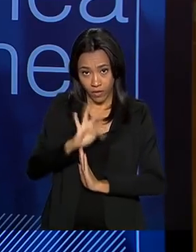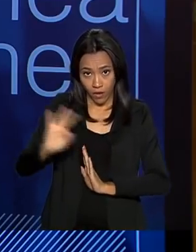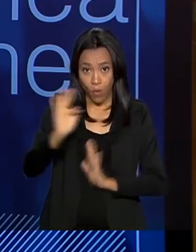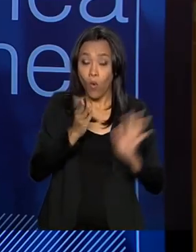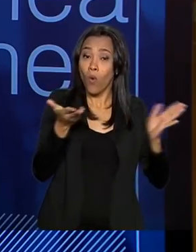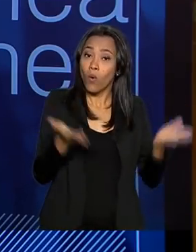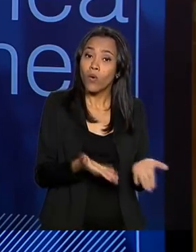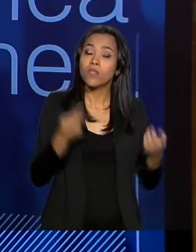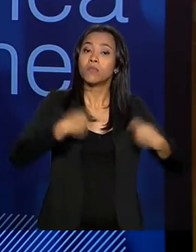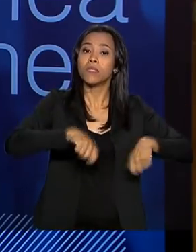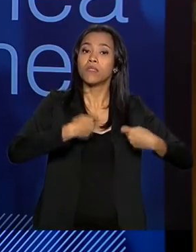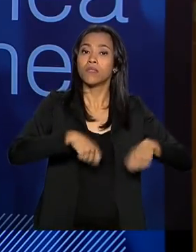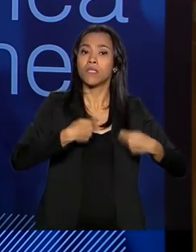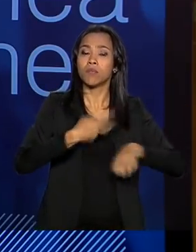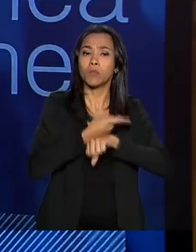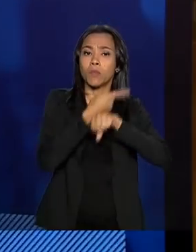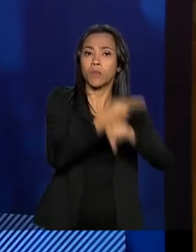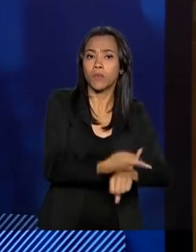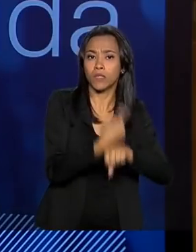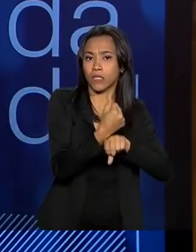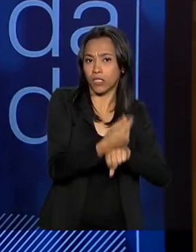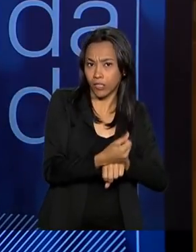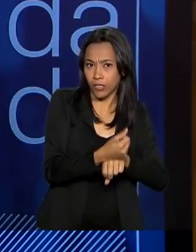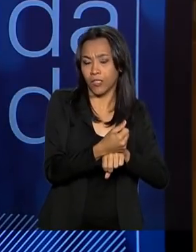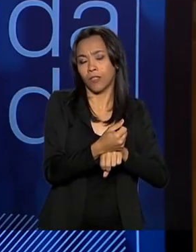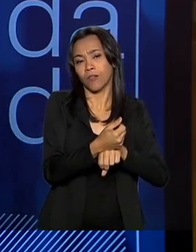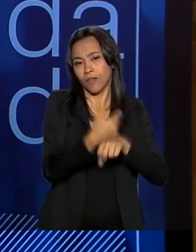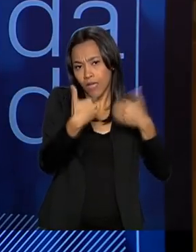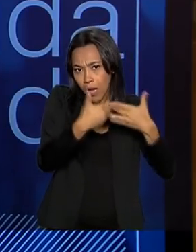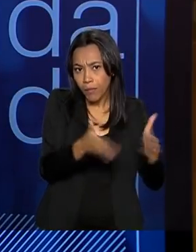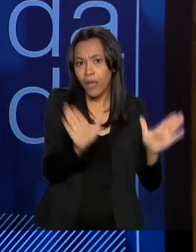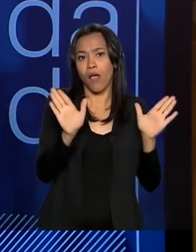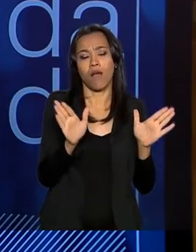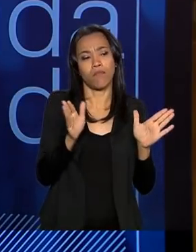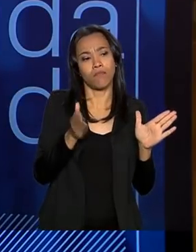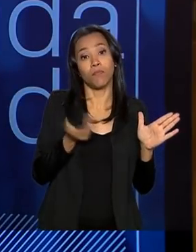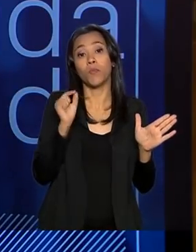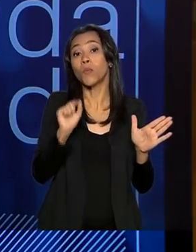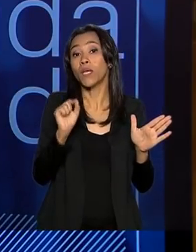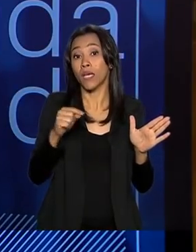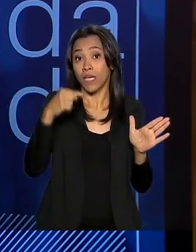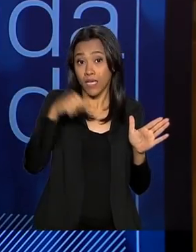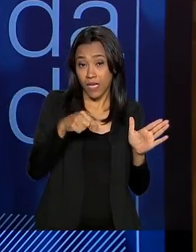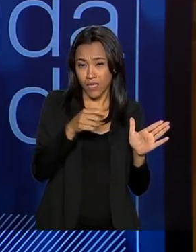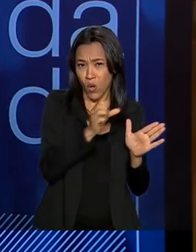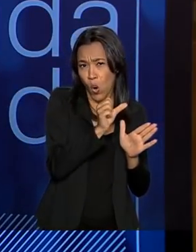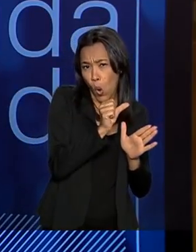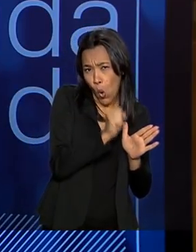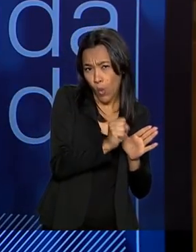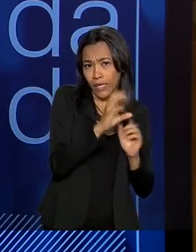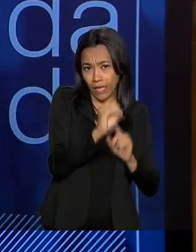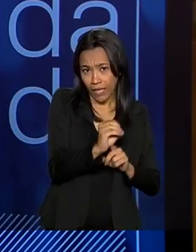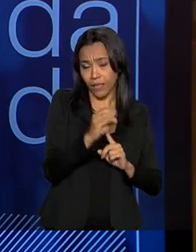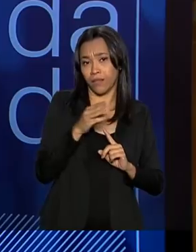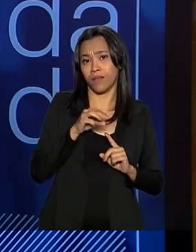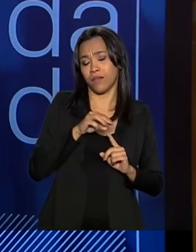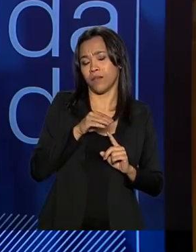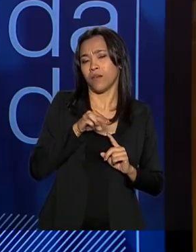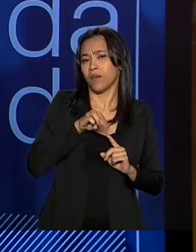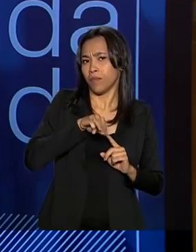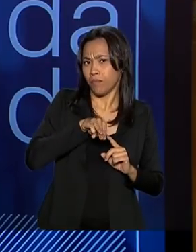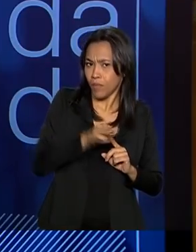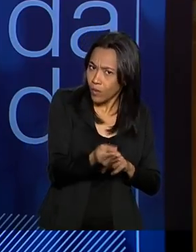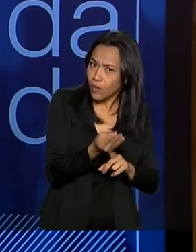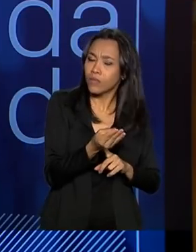precisamos é conseguir esses recursos e abrir o setor, para possibilitar que esses mais de 80 bilhões, para chegar em 112,